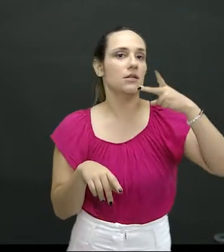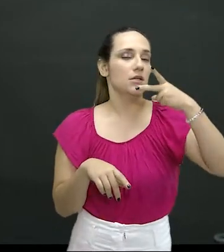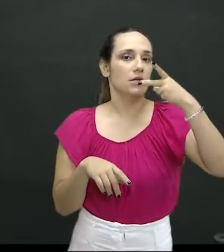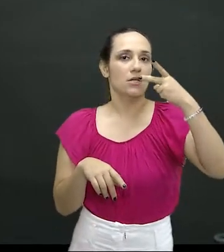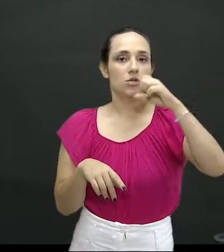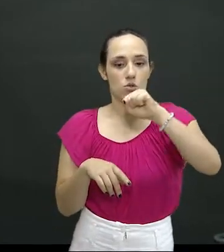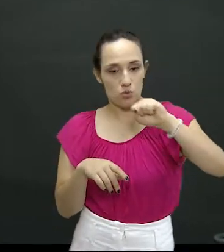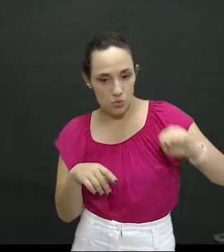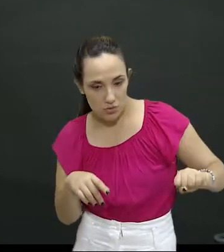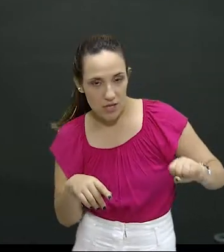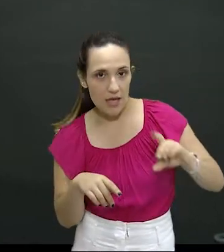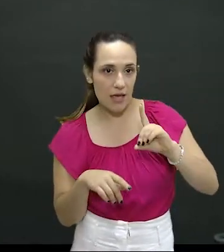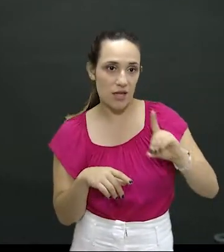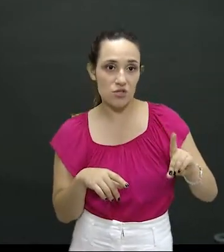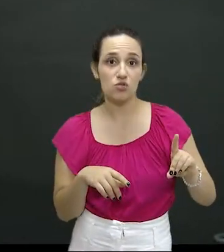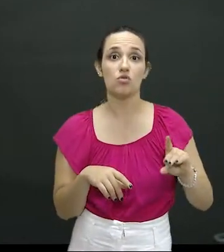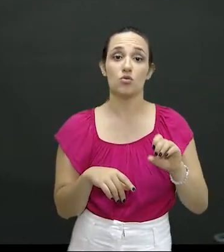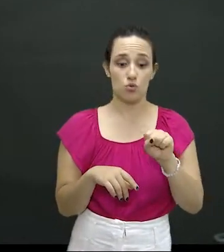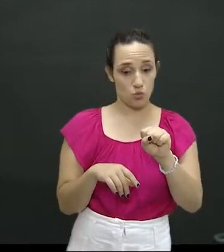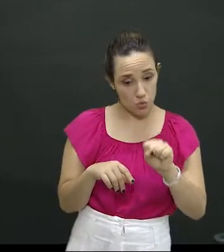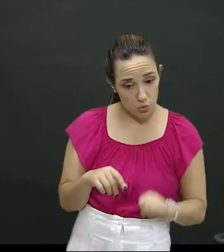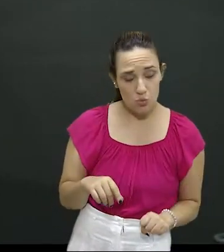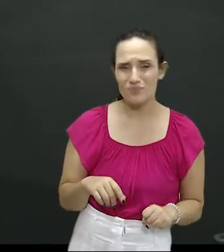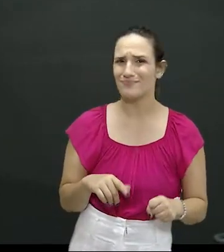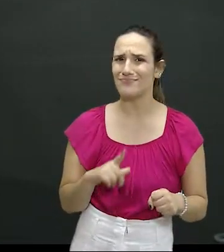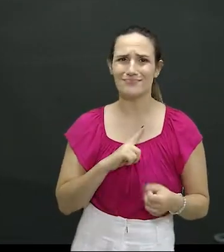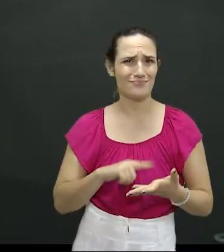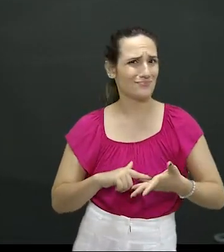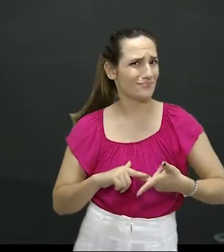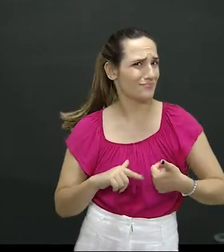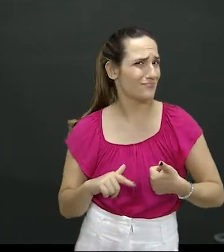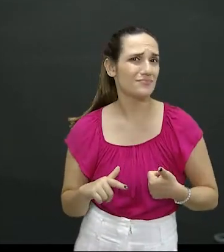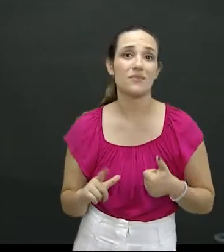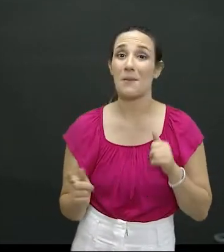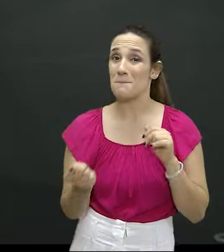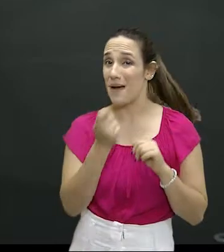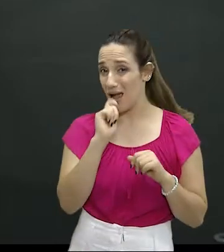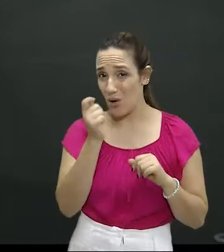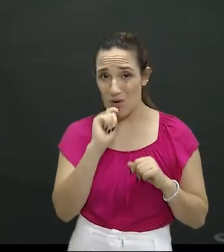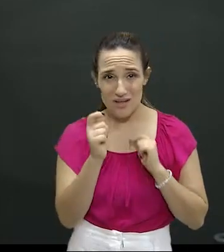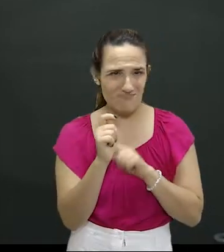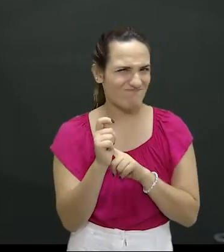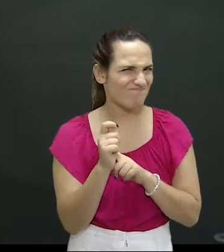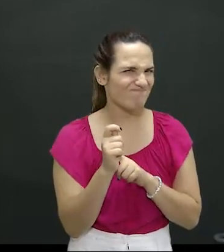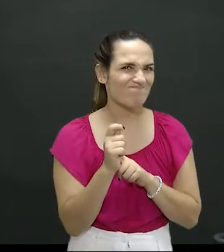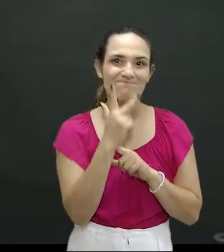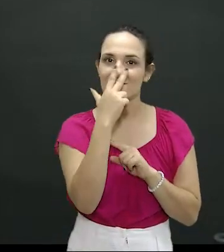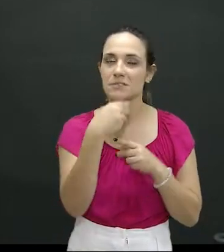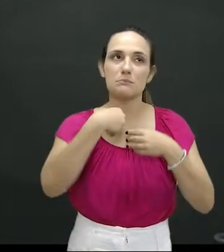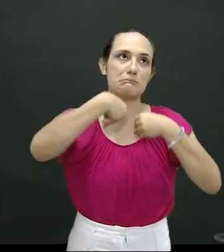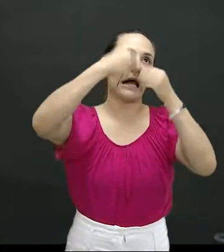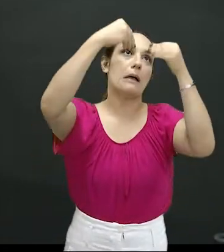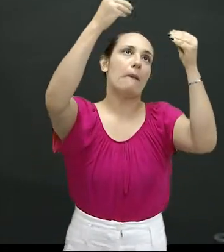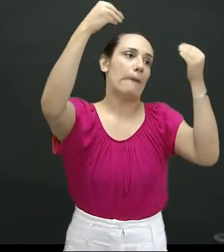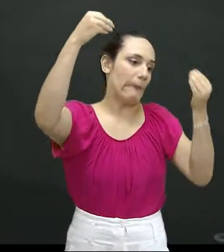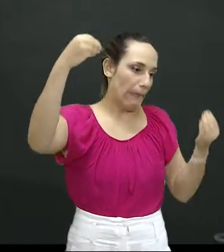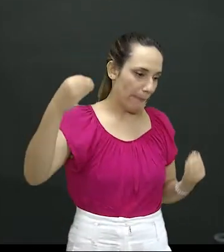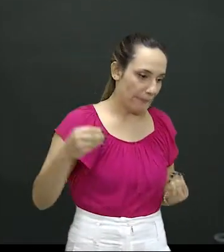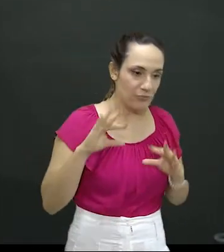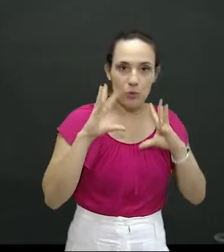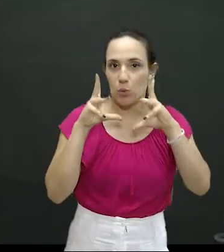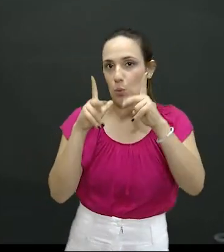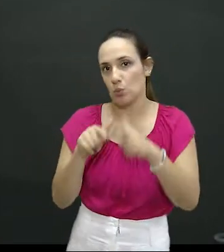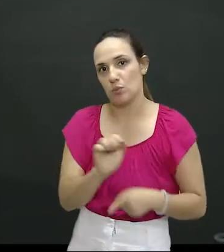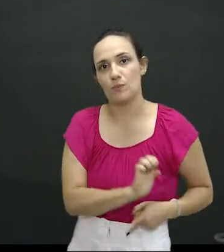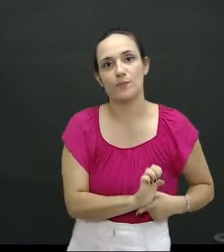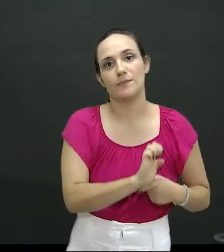do sul. Então aqui, principalmente em relação à maconha, nós abastecemos aqui, passam por as rodovias aqui estaduais,